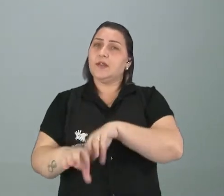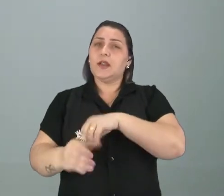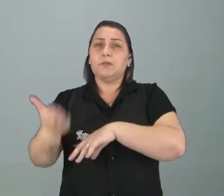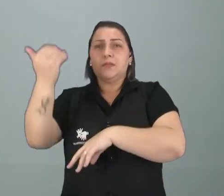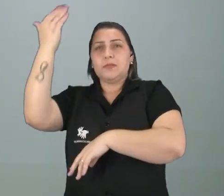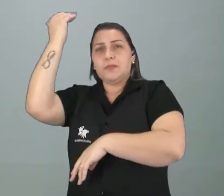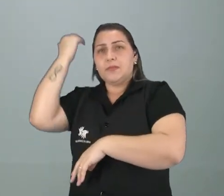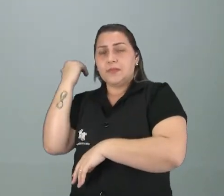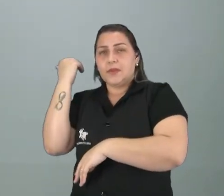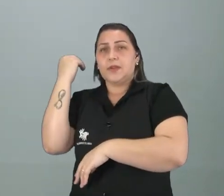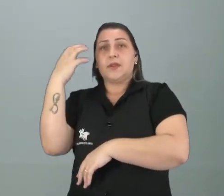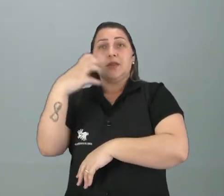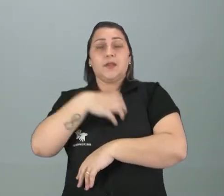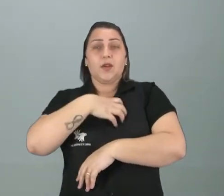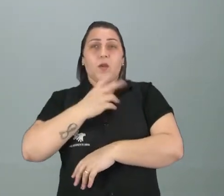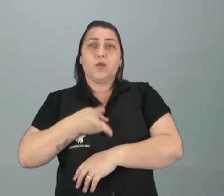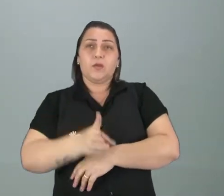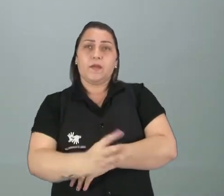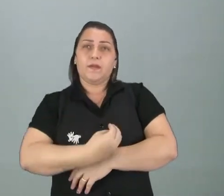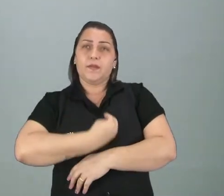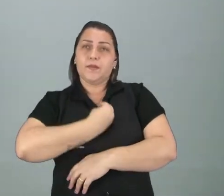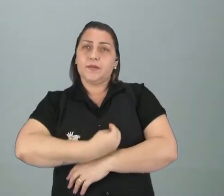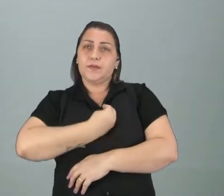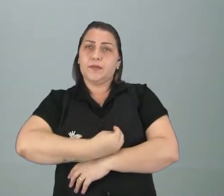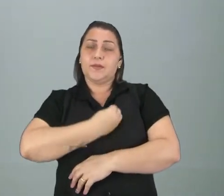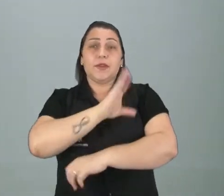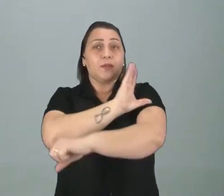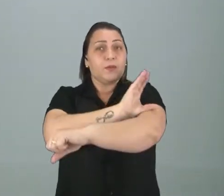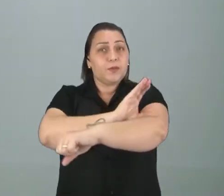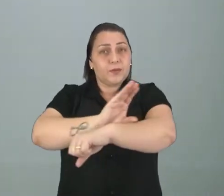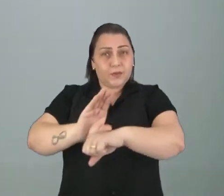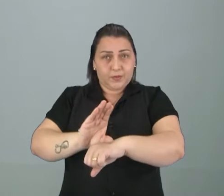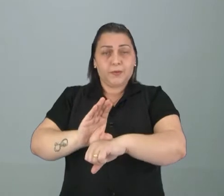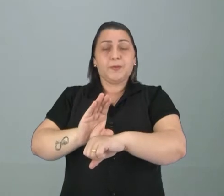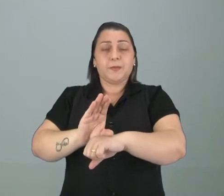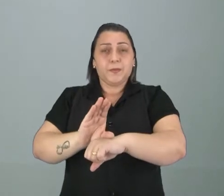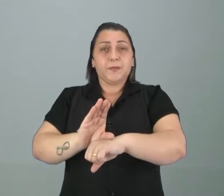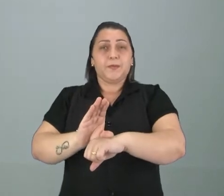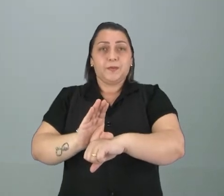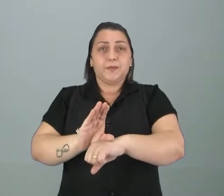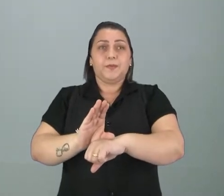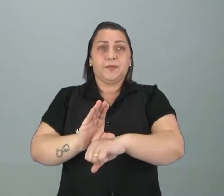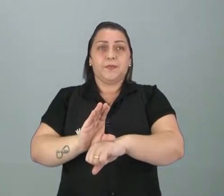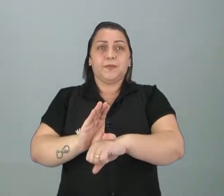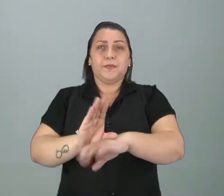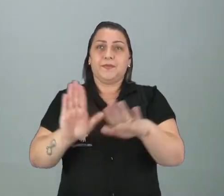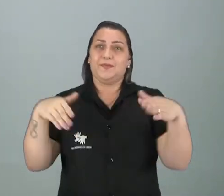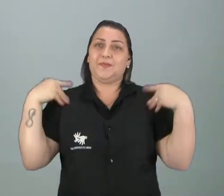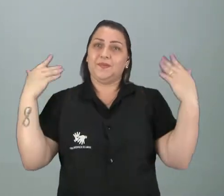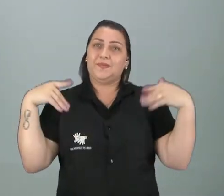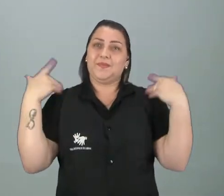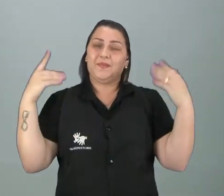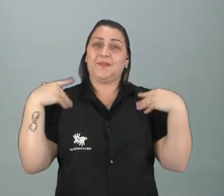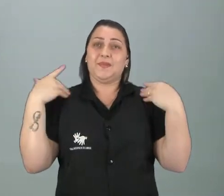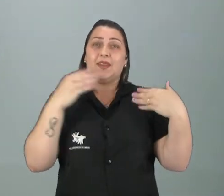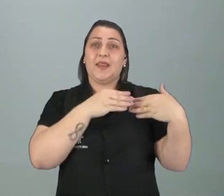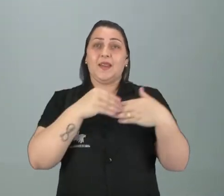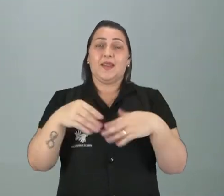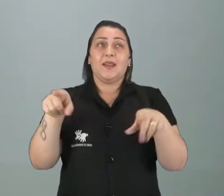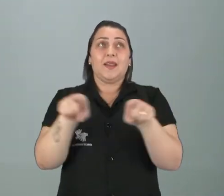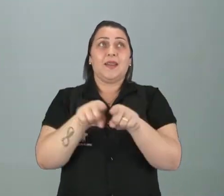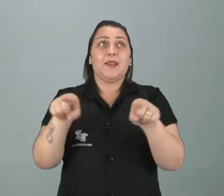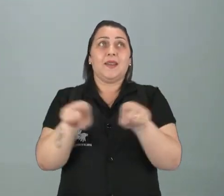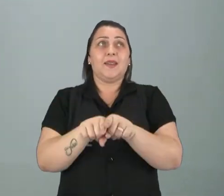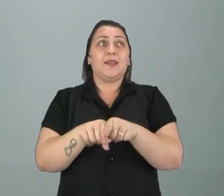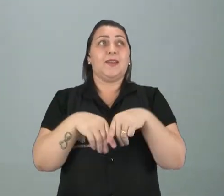Então, é uma maneira de permanecer viva esta cultura, né, essa diversão. Que é levada tanto para